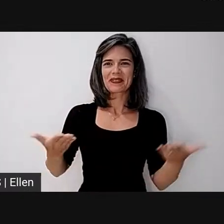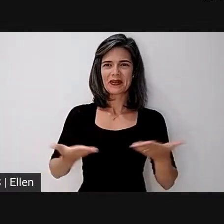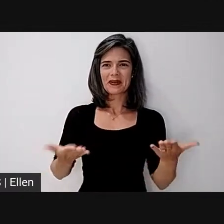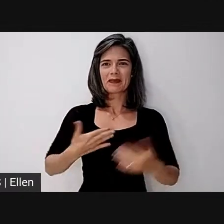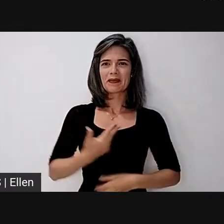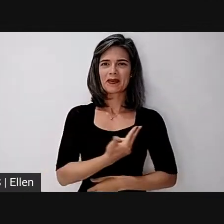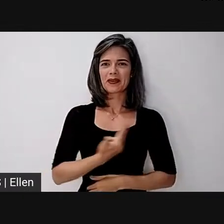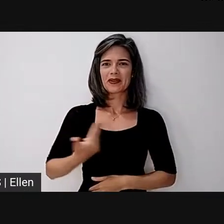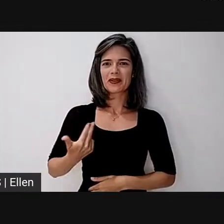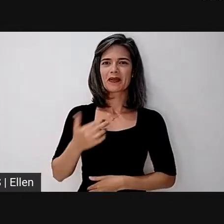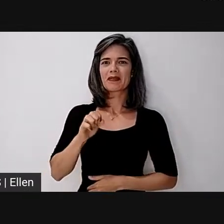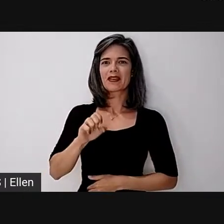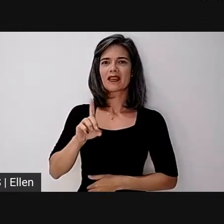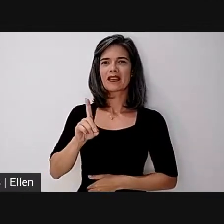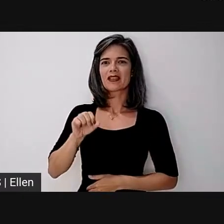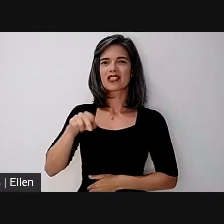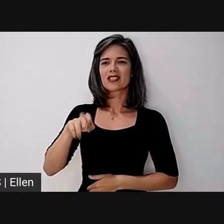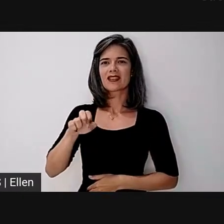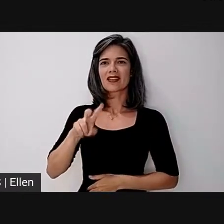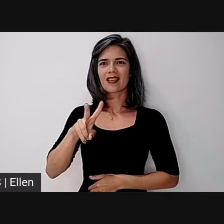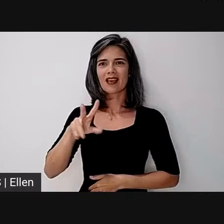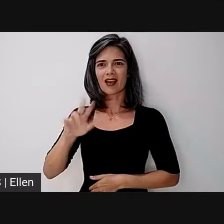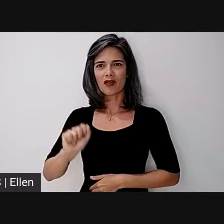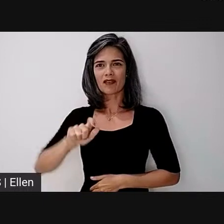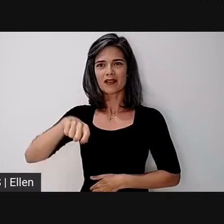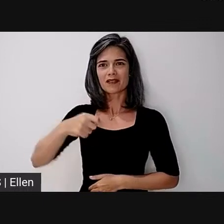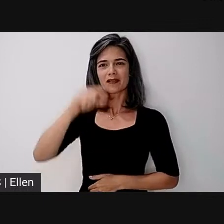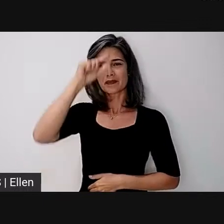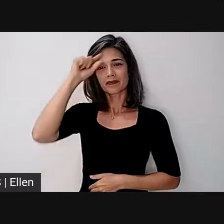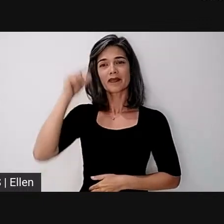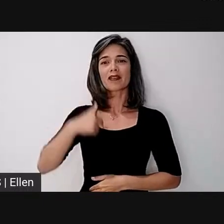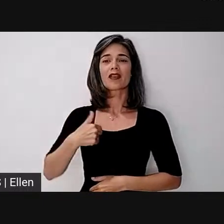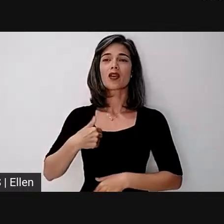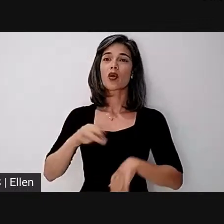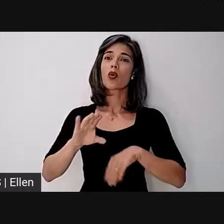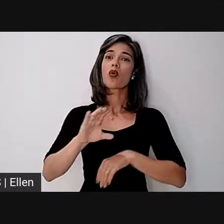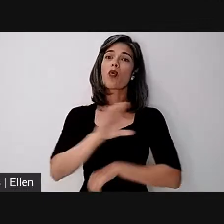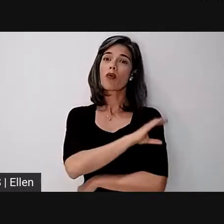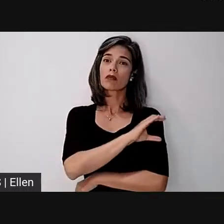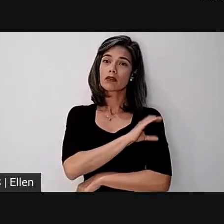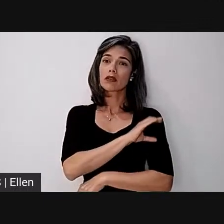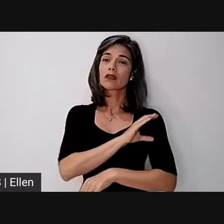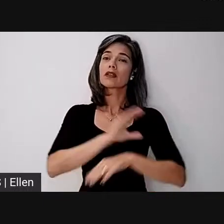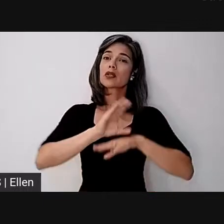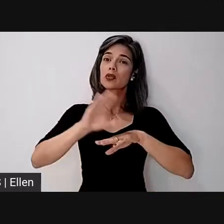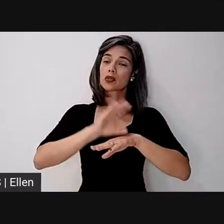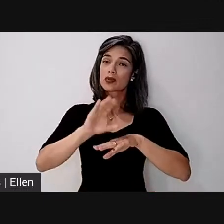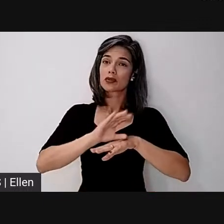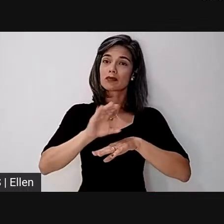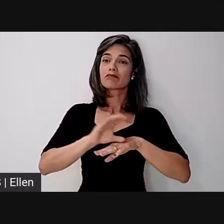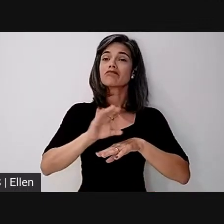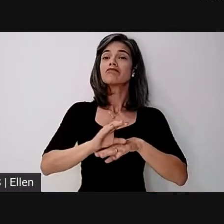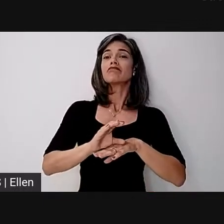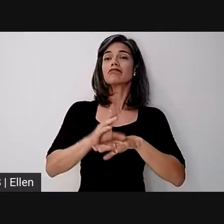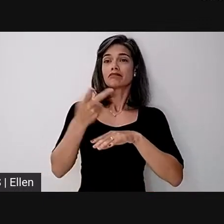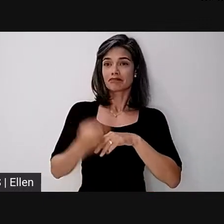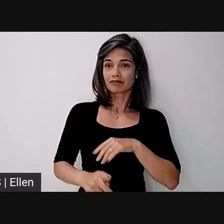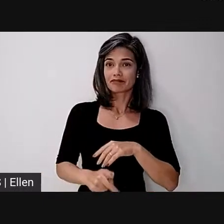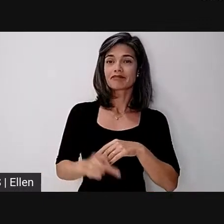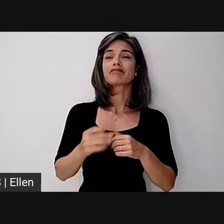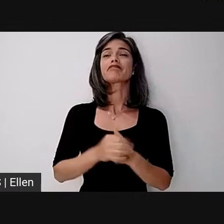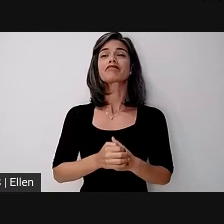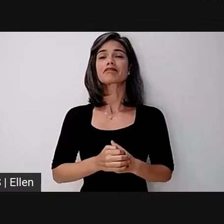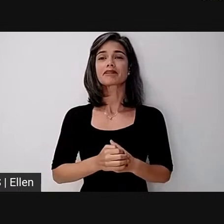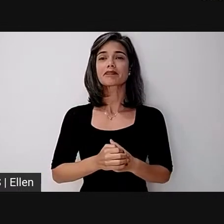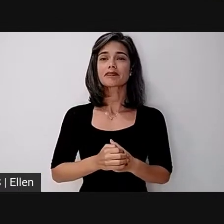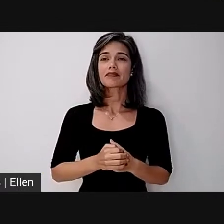coordenadora do curso de extensão em alfabetização e produção de materiais para estudantes com deficiência sensorial 2,